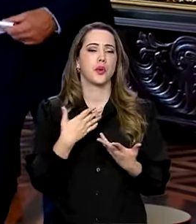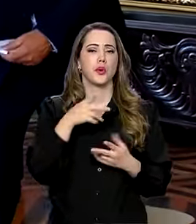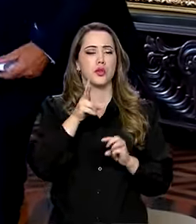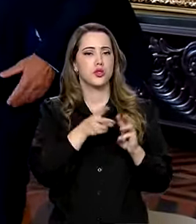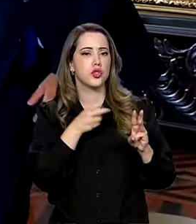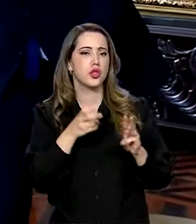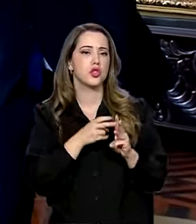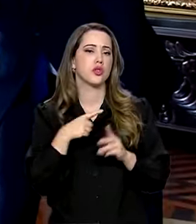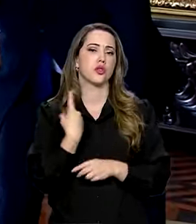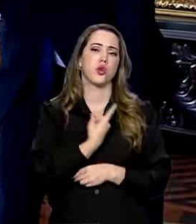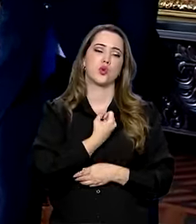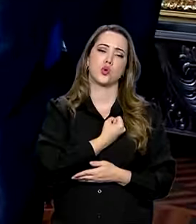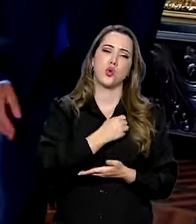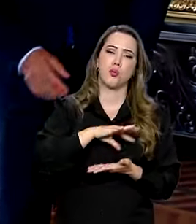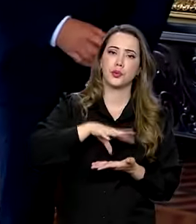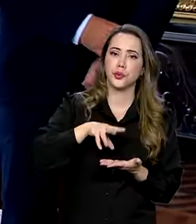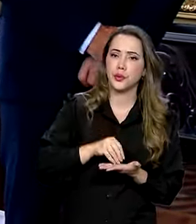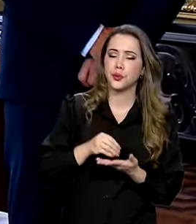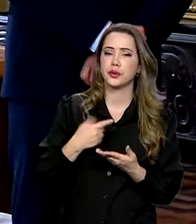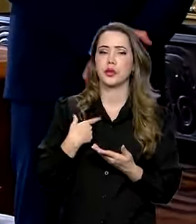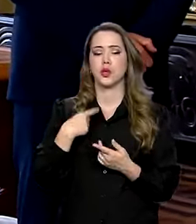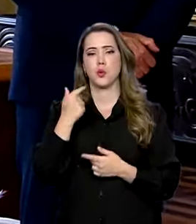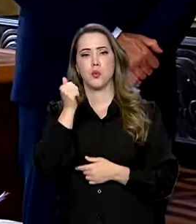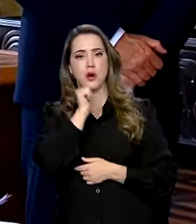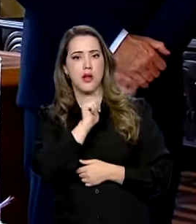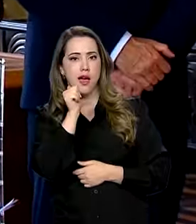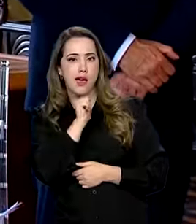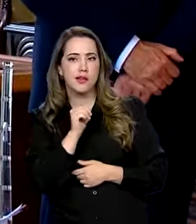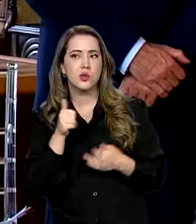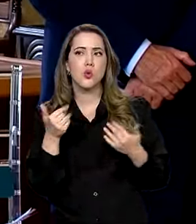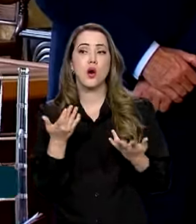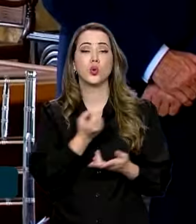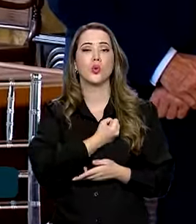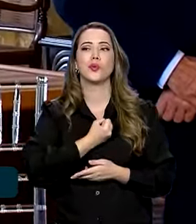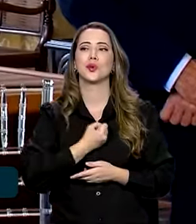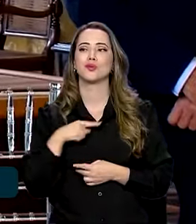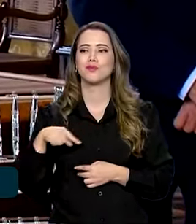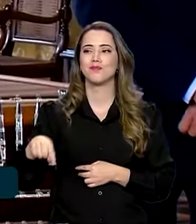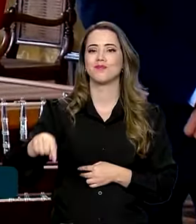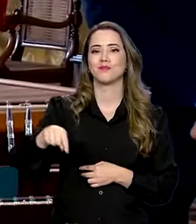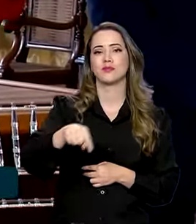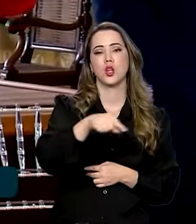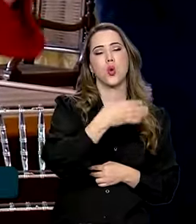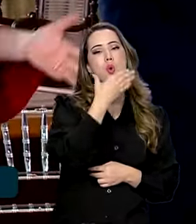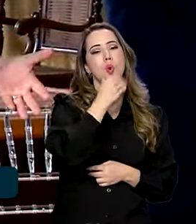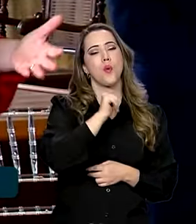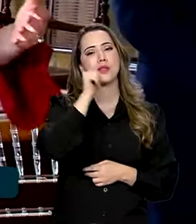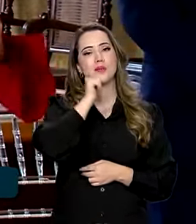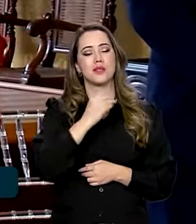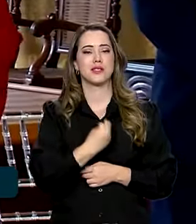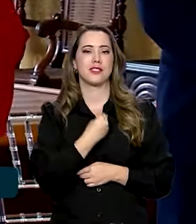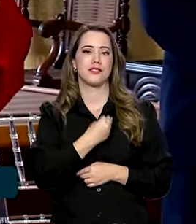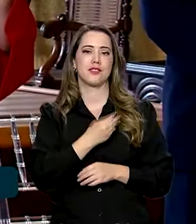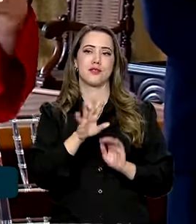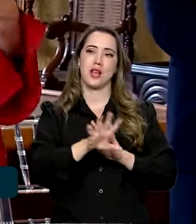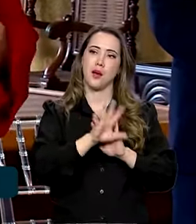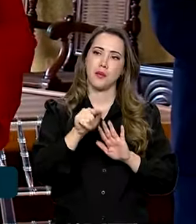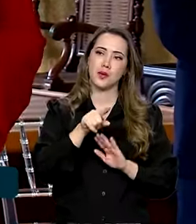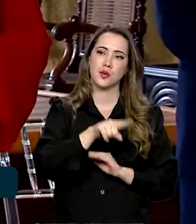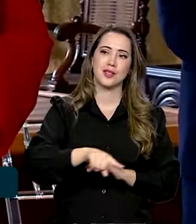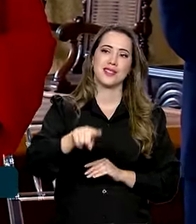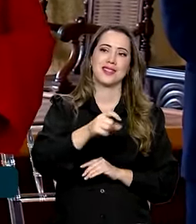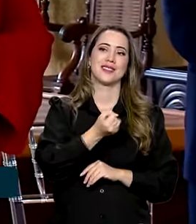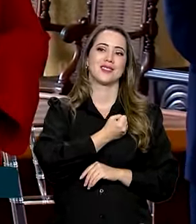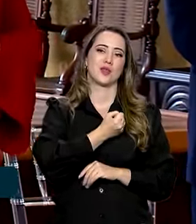quilombolas, quem somos enquanto mulheres, enquanto homens, enquanto homens e mulheres amazônicos. E foi este o